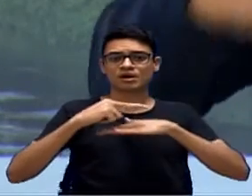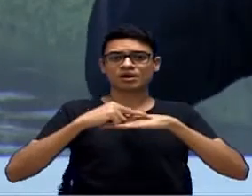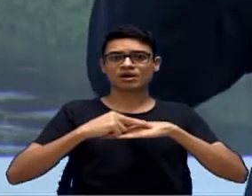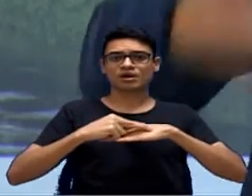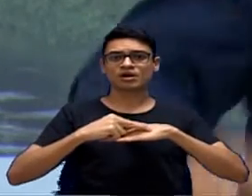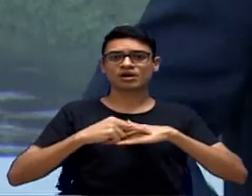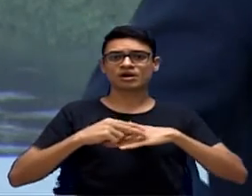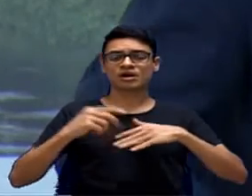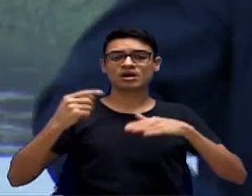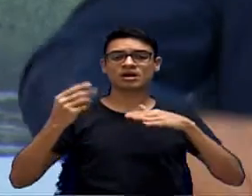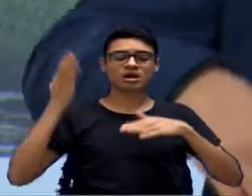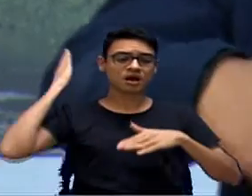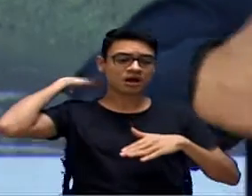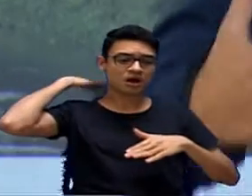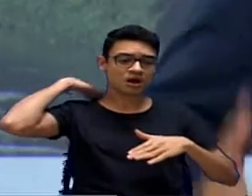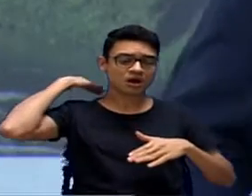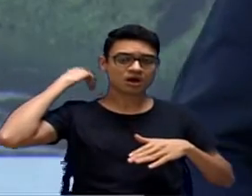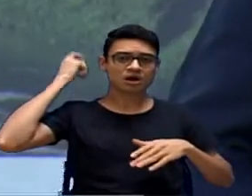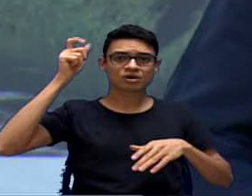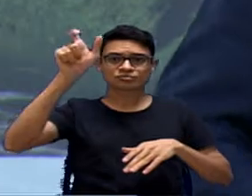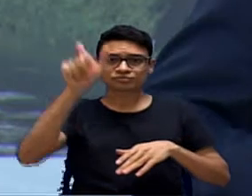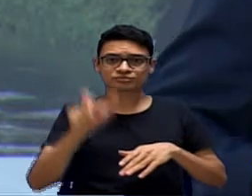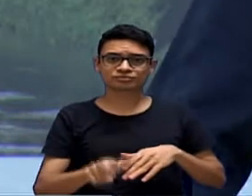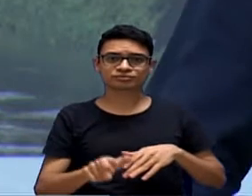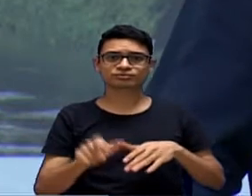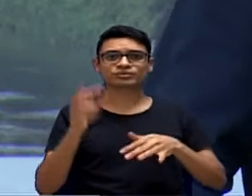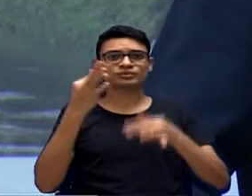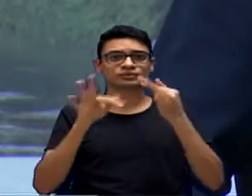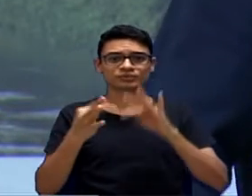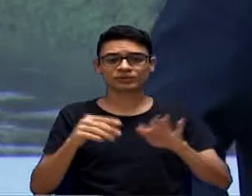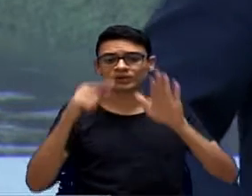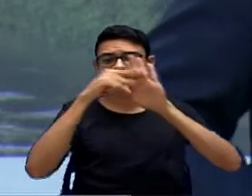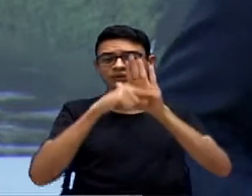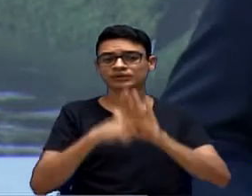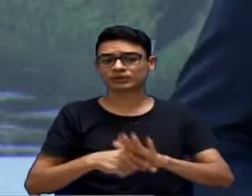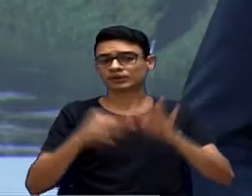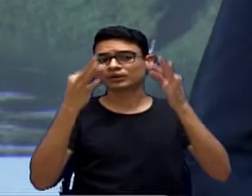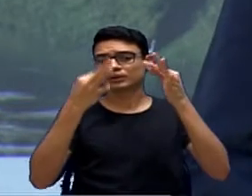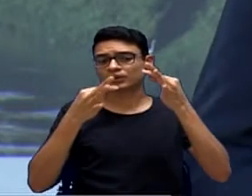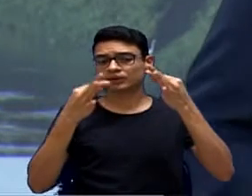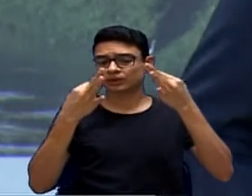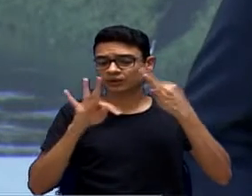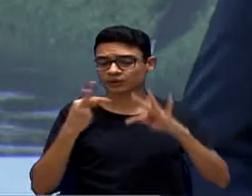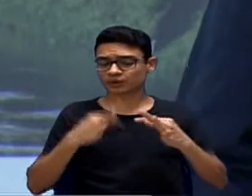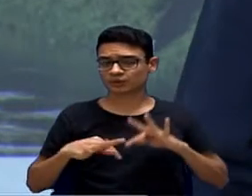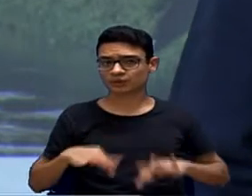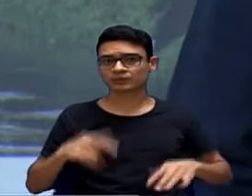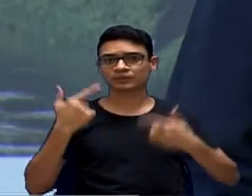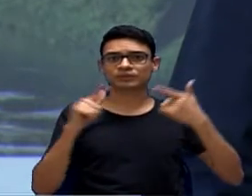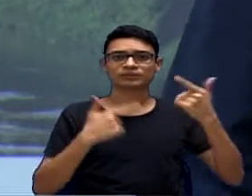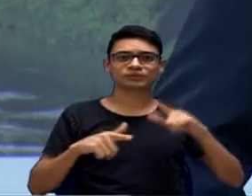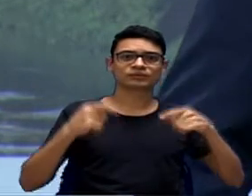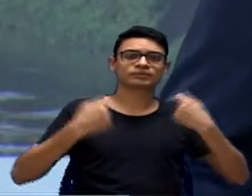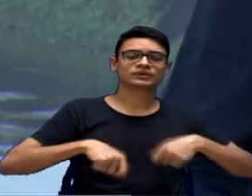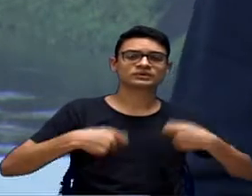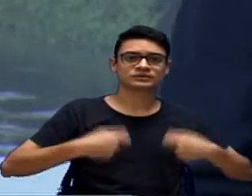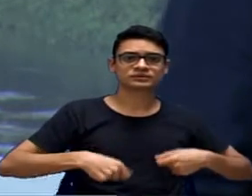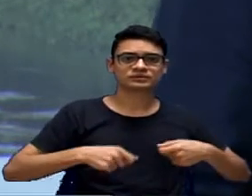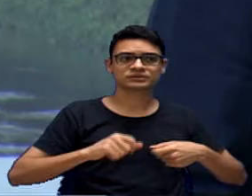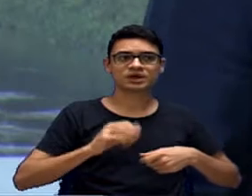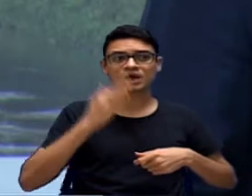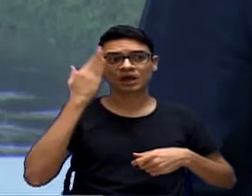coluna, ela não está podendo andar e ela precisa fazer novos exames e novos tratamentos para saber o que aconteceu, pois